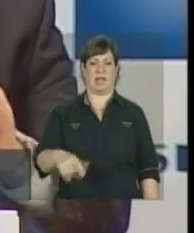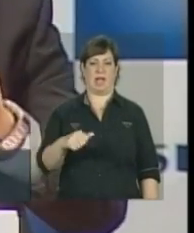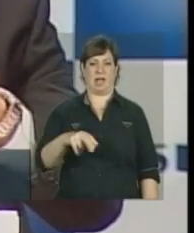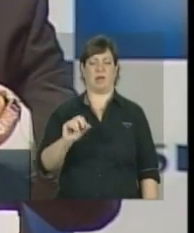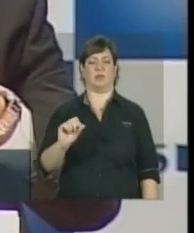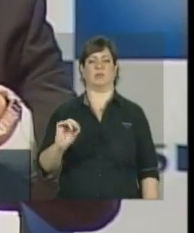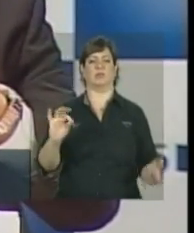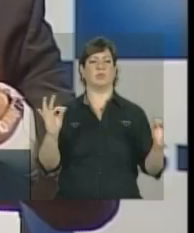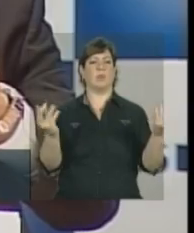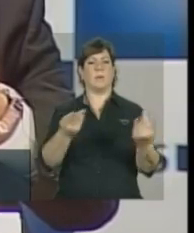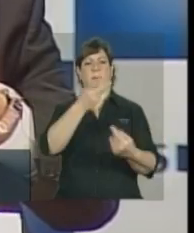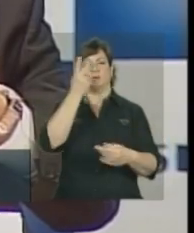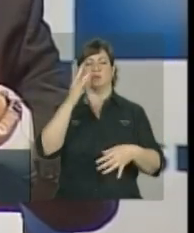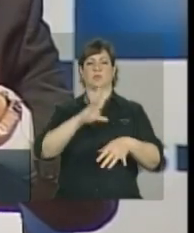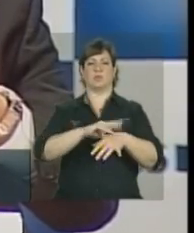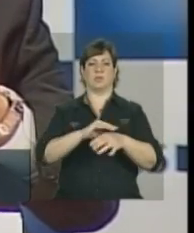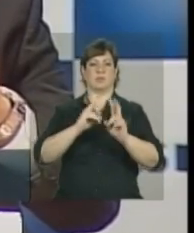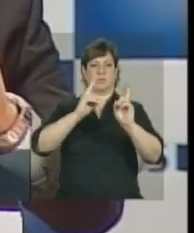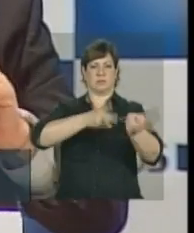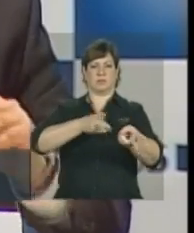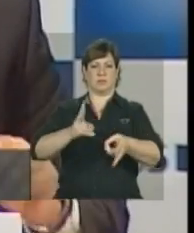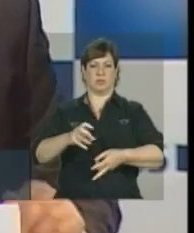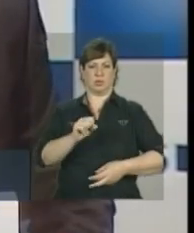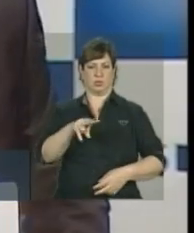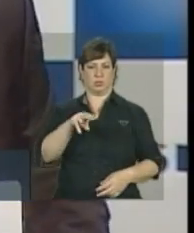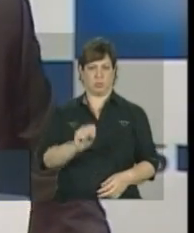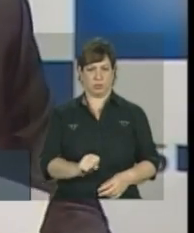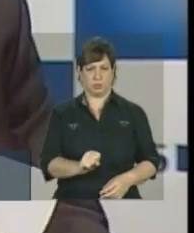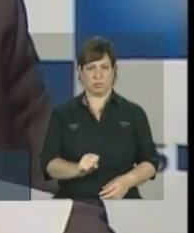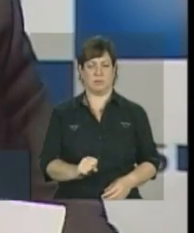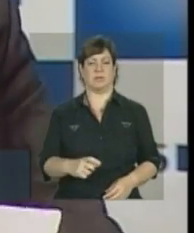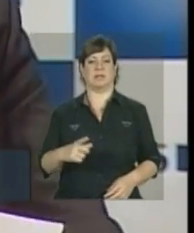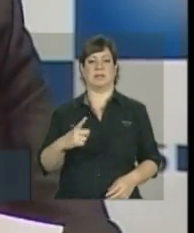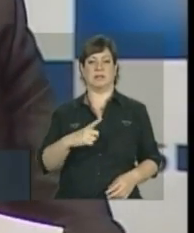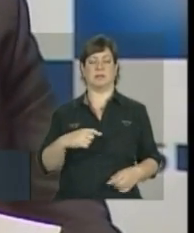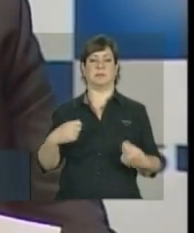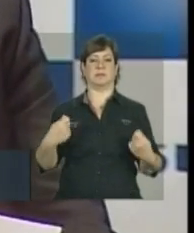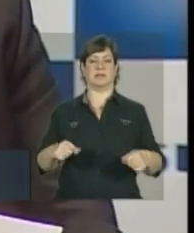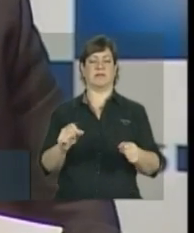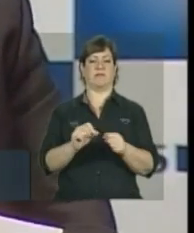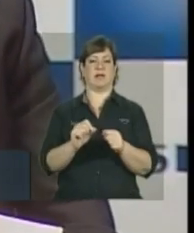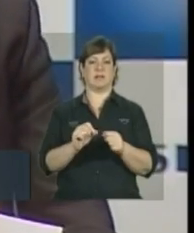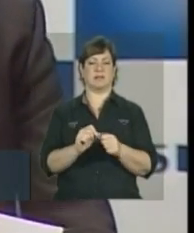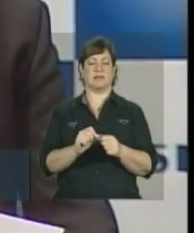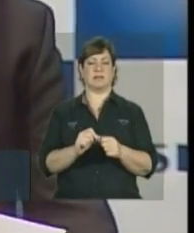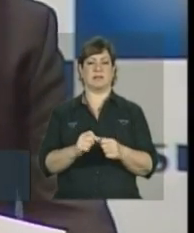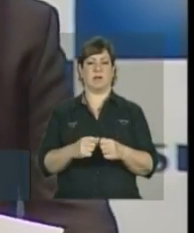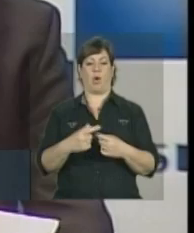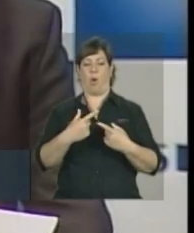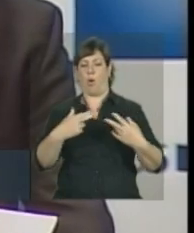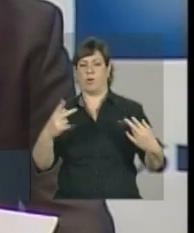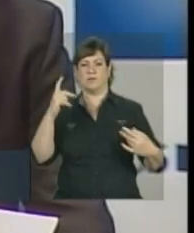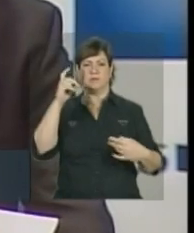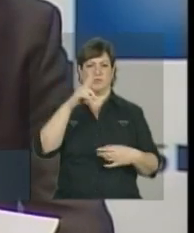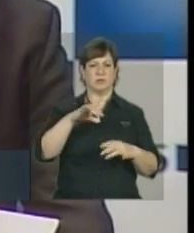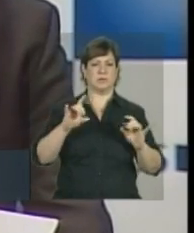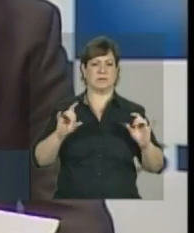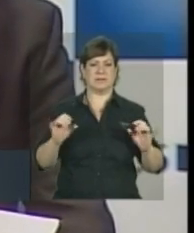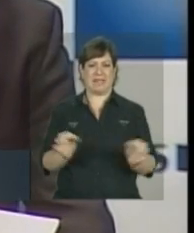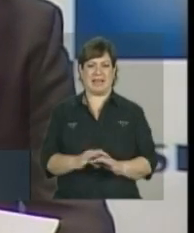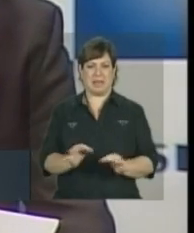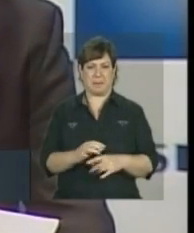Todo paciente internado no Sistema Único de Saúde, ou que é submetido a algum procedimento de alta complexidade,